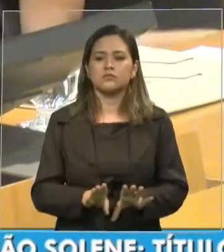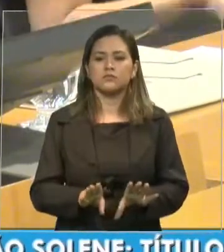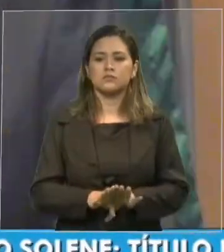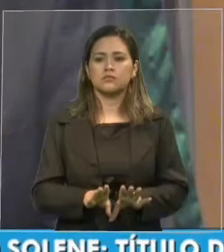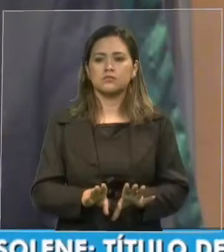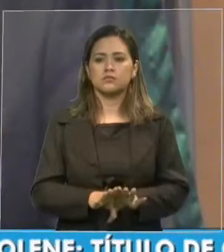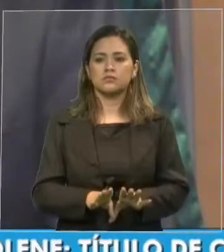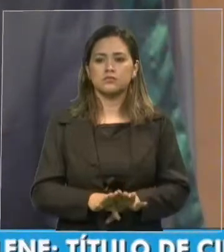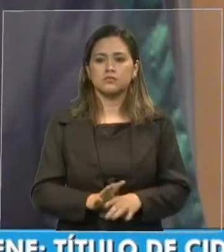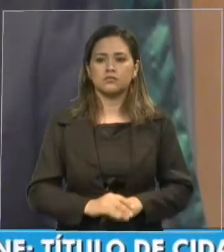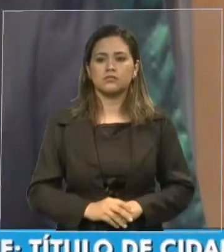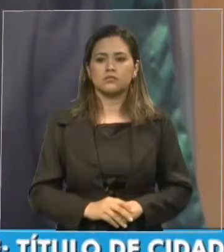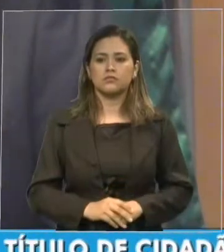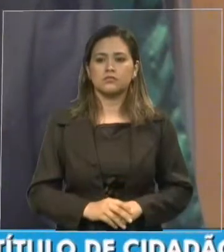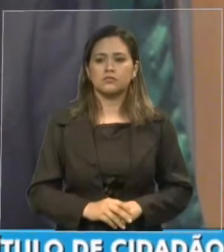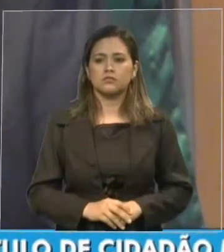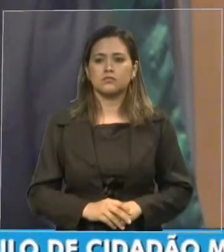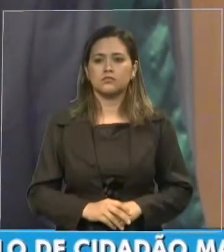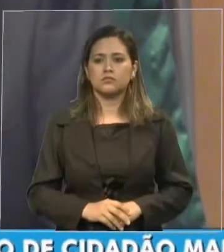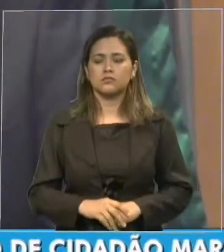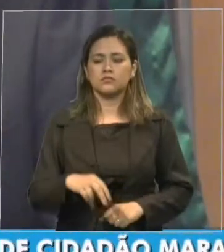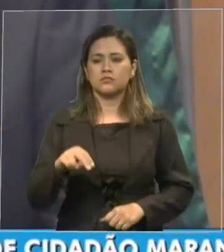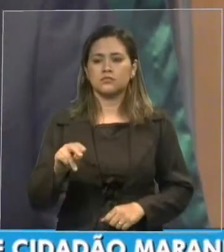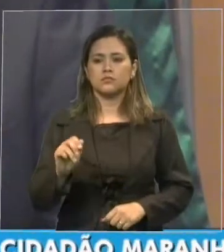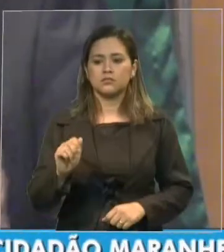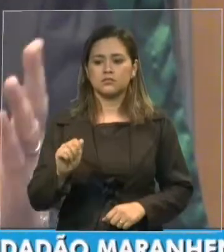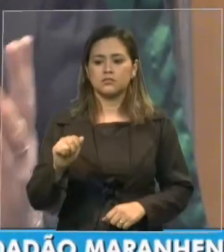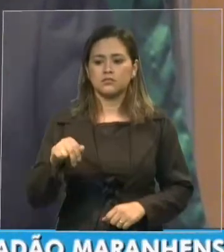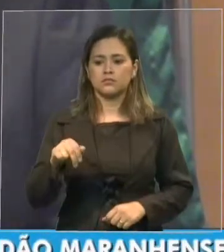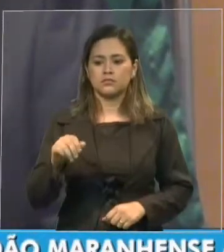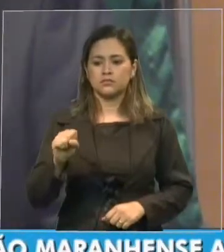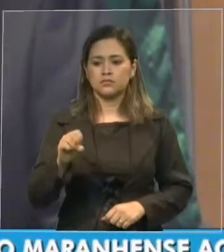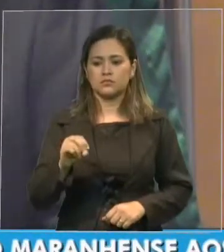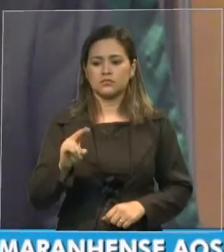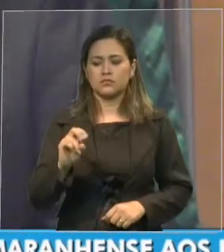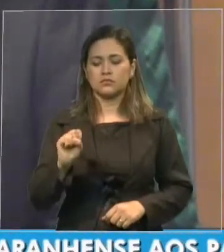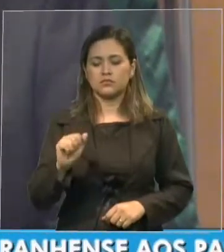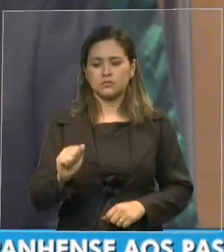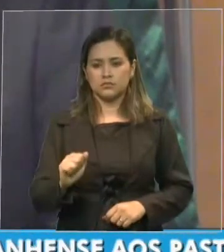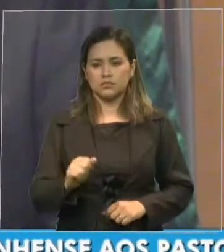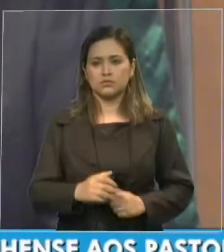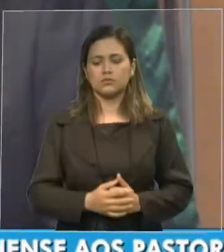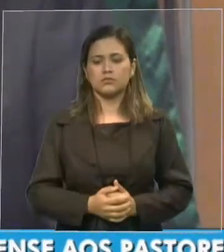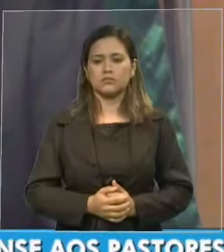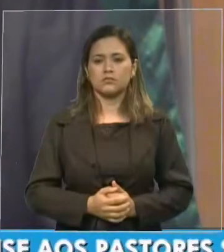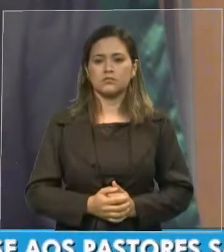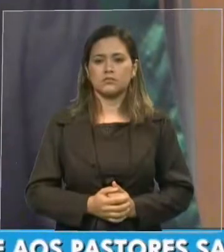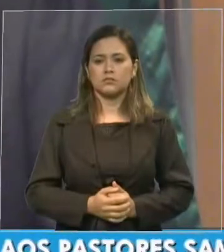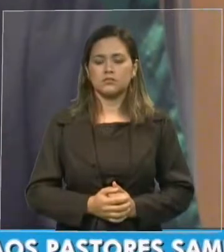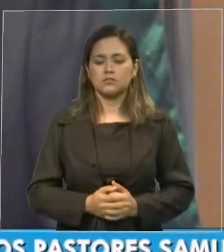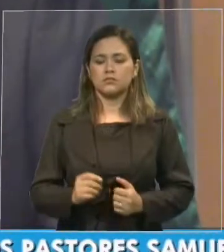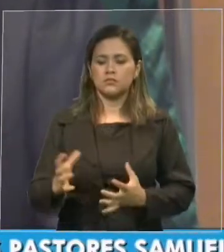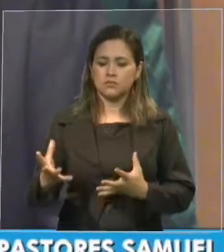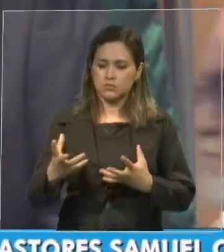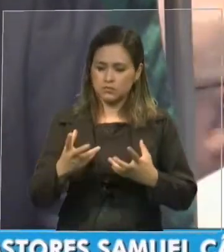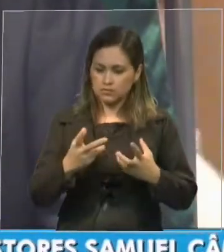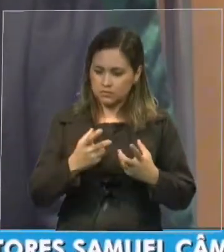Nan Souza, que tem nos ciceroneado e nos tratado com a alma